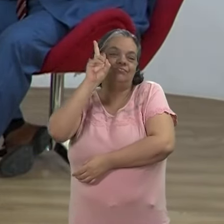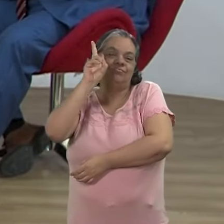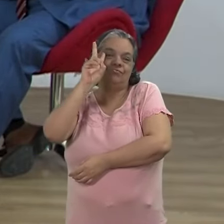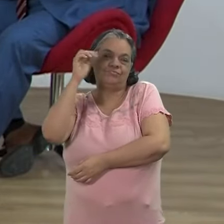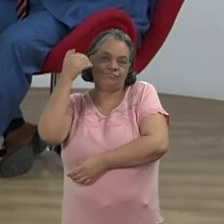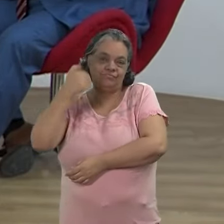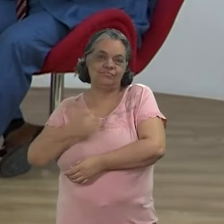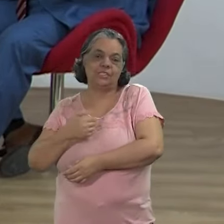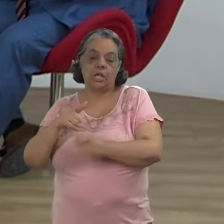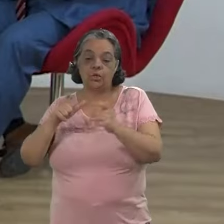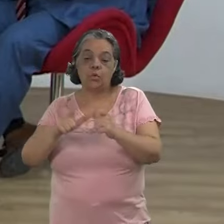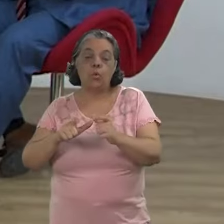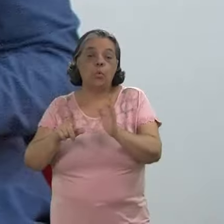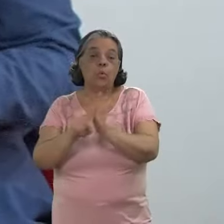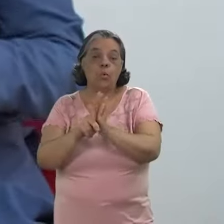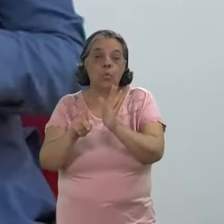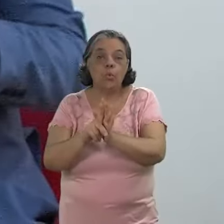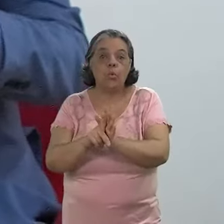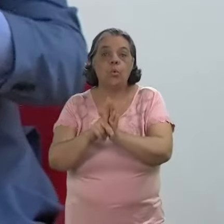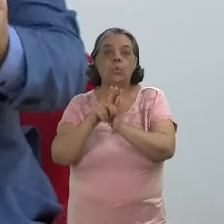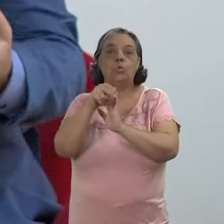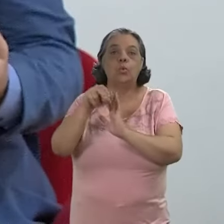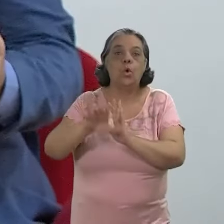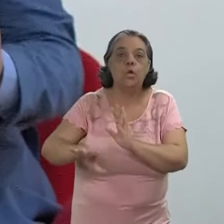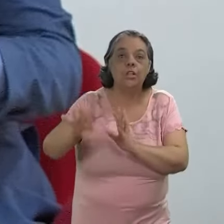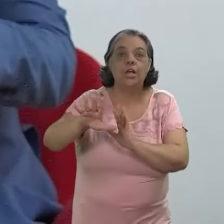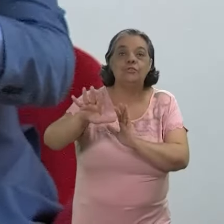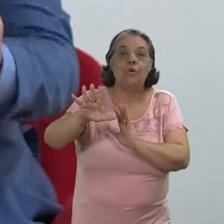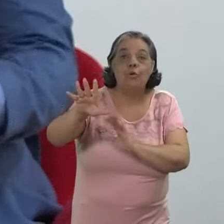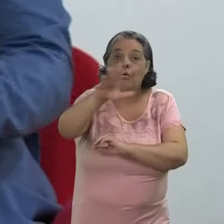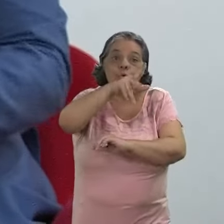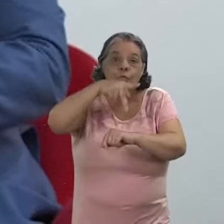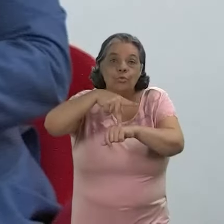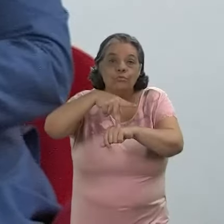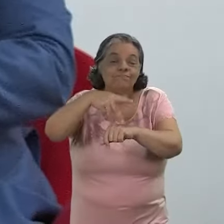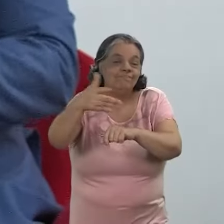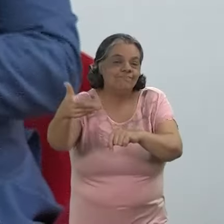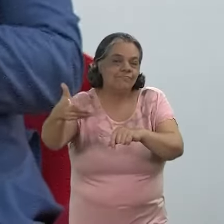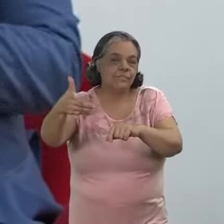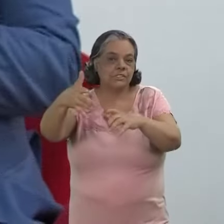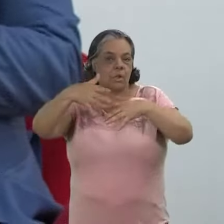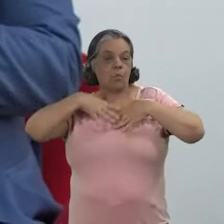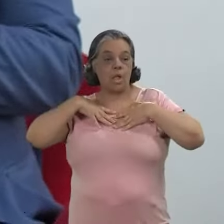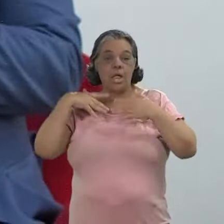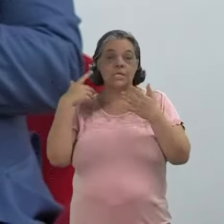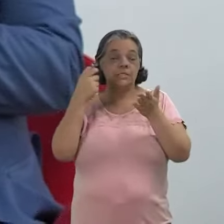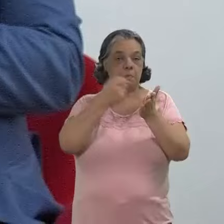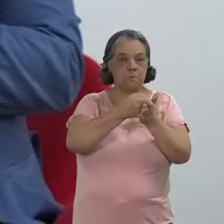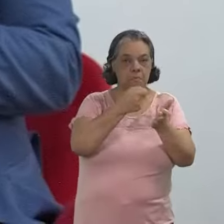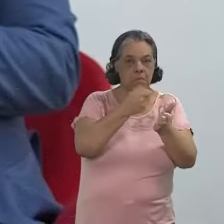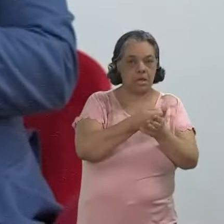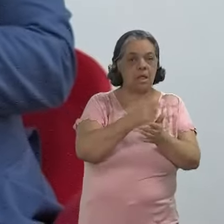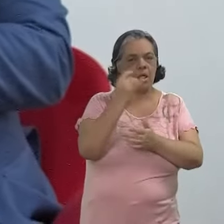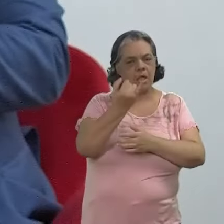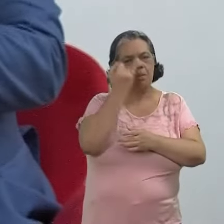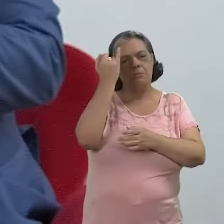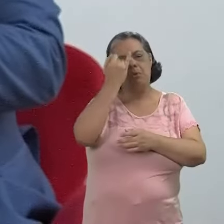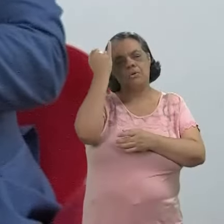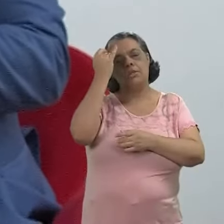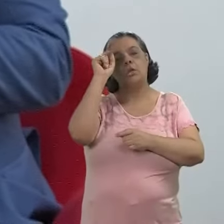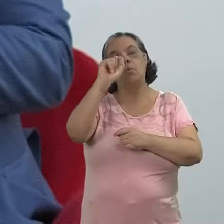condição de sermos desse lugar ou do nordeste ou do país então ou seja o investimento ele é